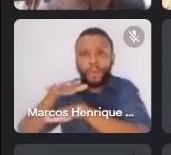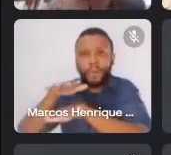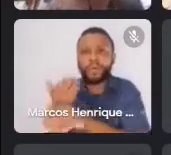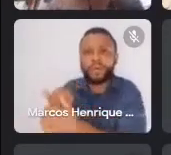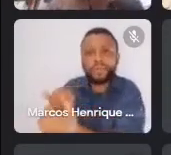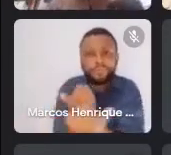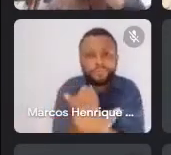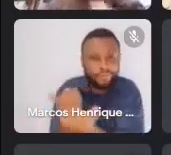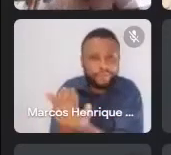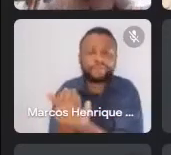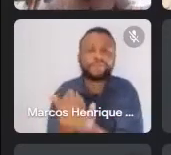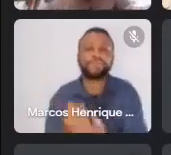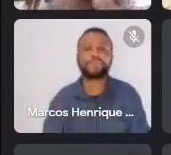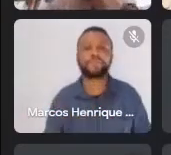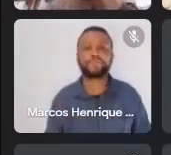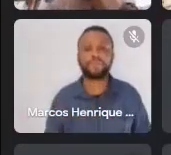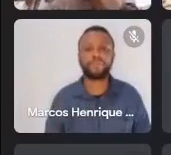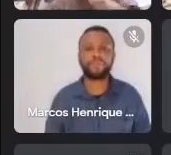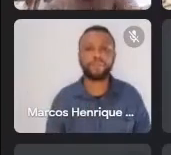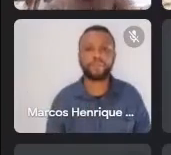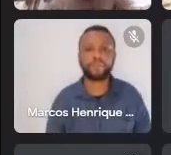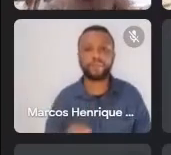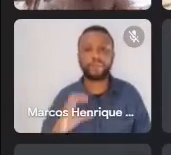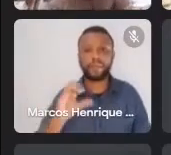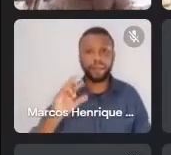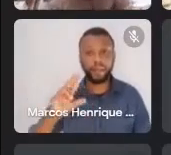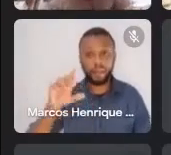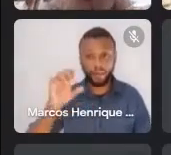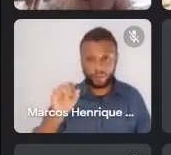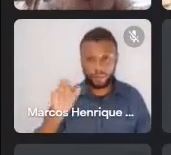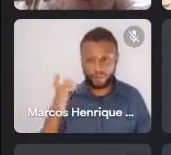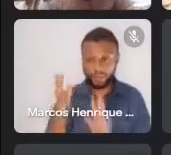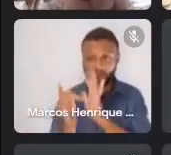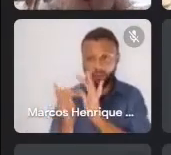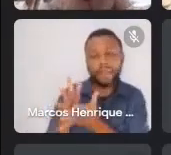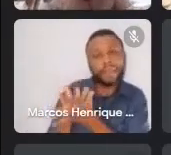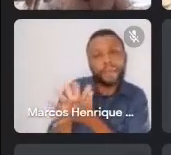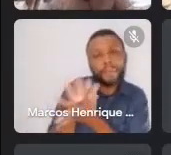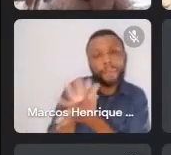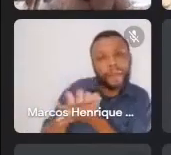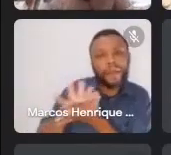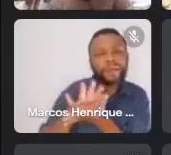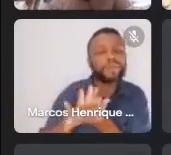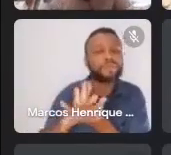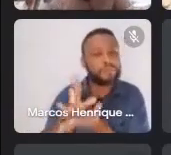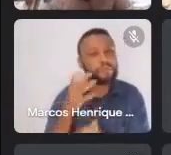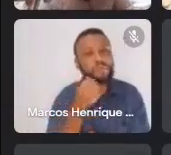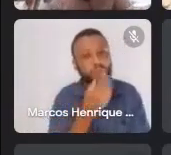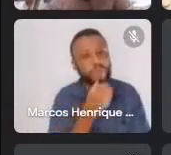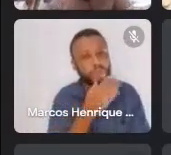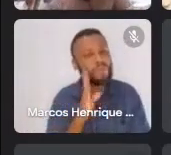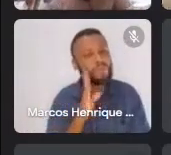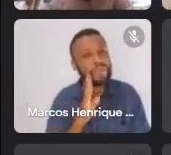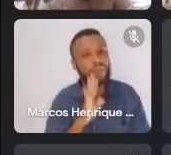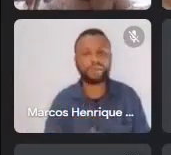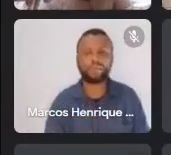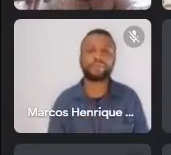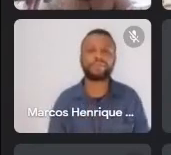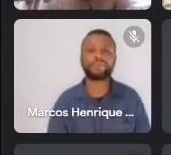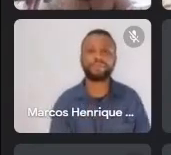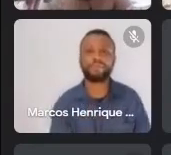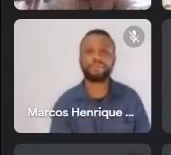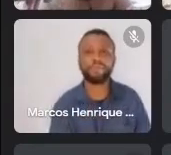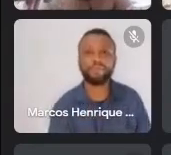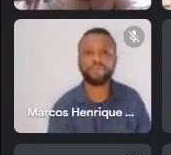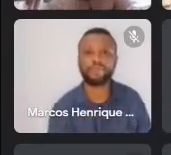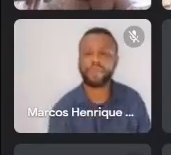de cavalcante também. O Carlinho de Jesus ia lembrando e ele sambando pequenininho lá. Muito bacana, muito legal. Bacana. Você conhece o